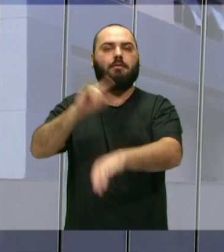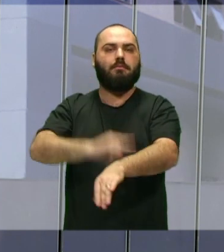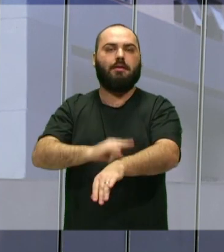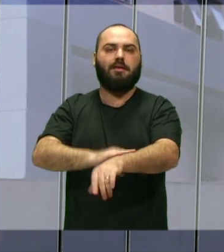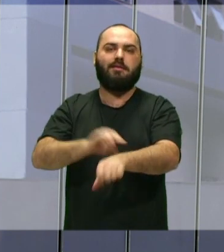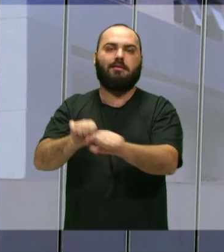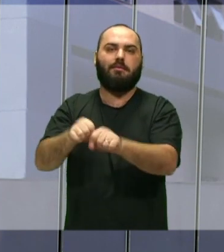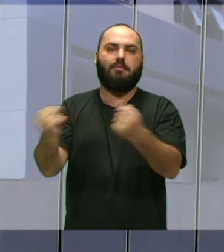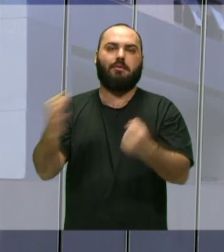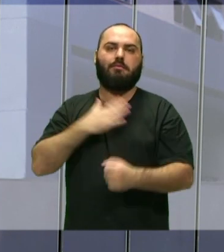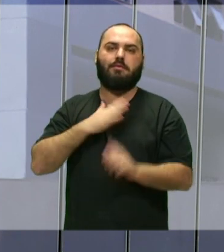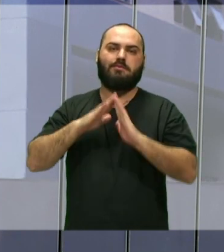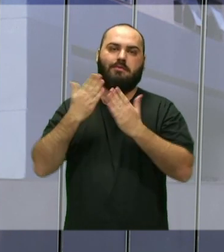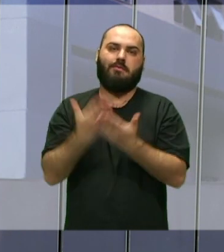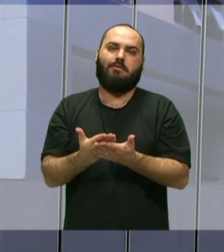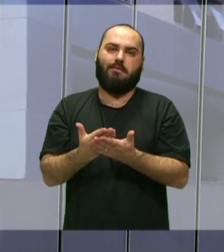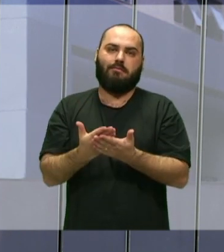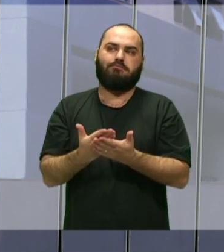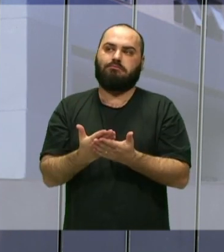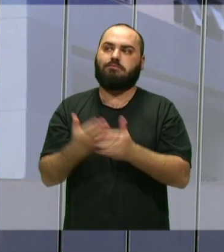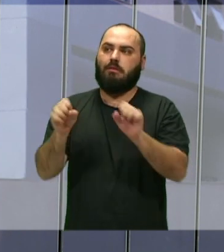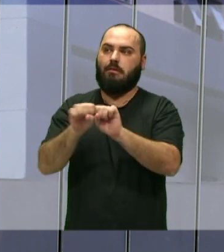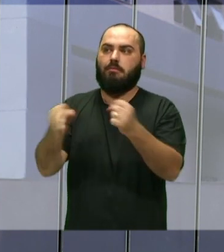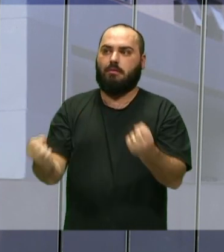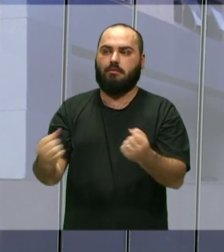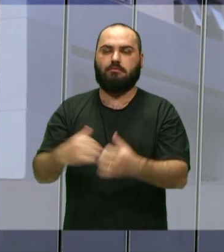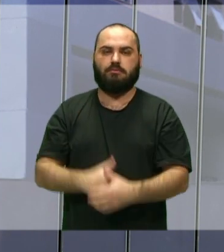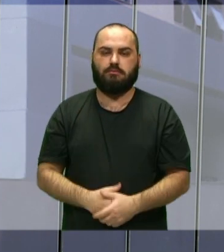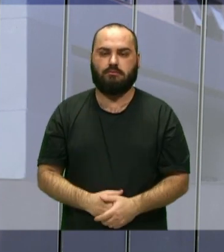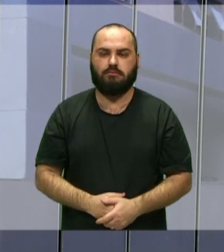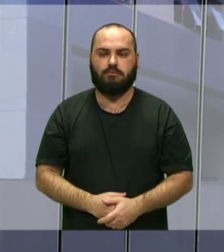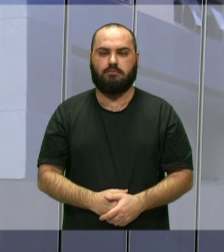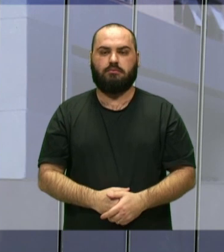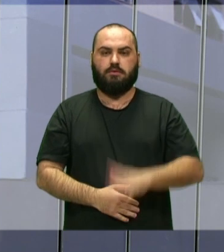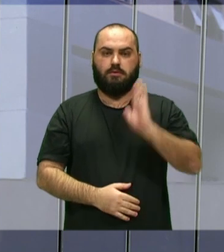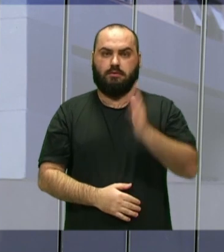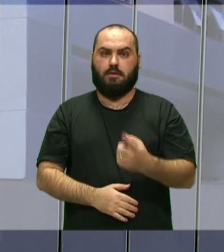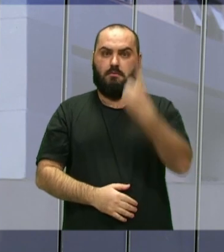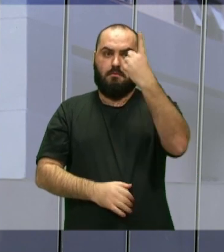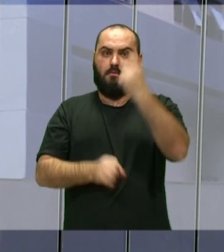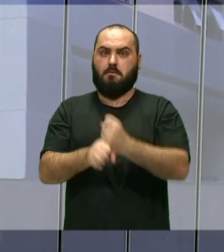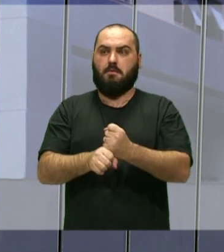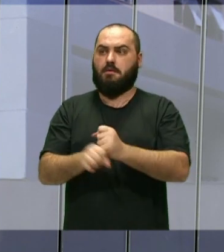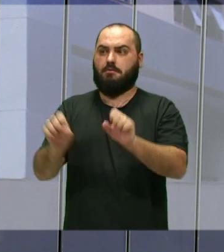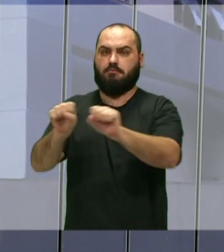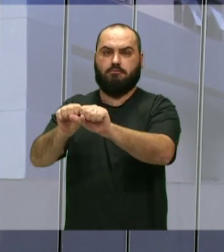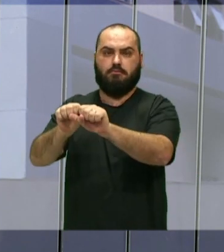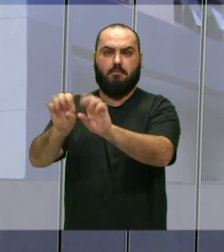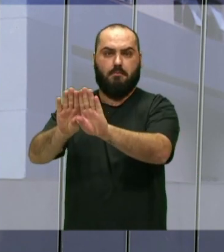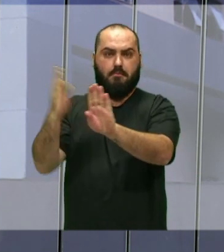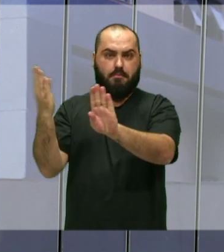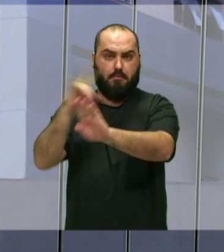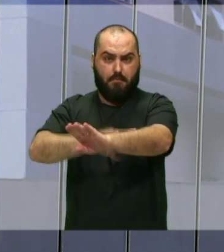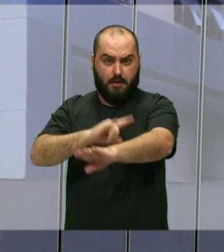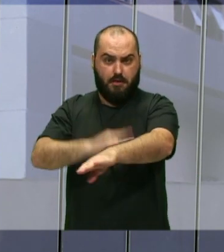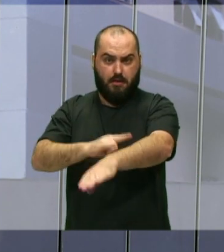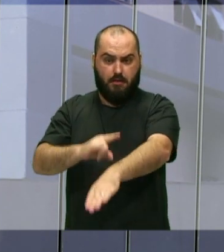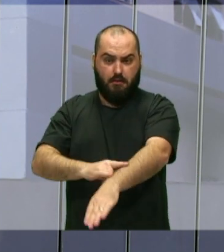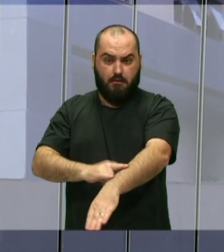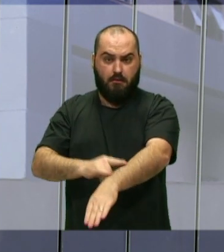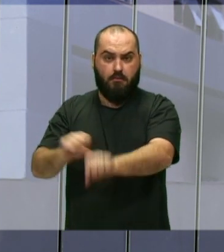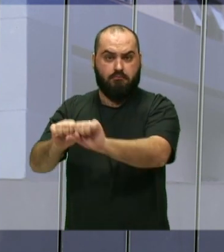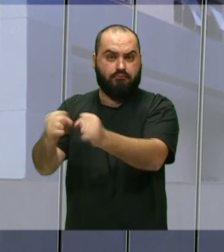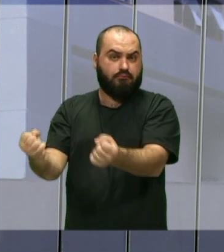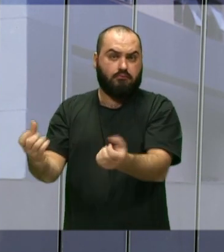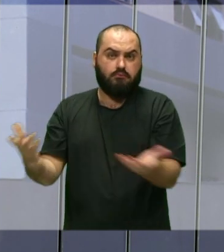no banheiro masculino da minha escola, né, que está há pelo menos um ano quebrado, né, e isso afeta muito